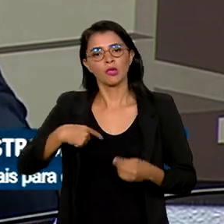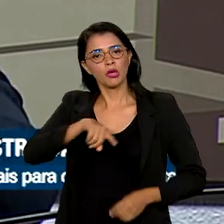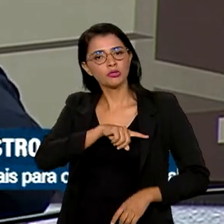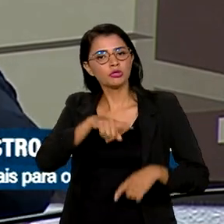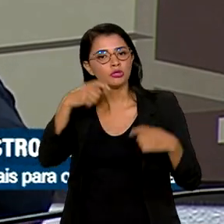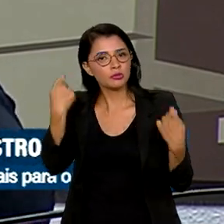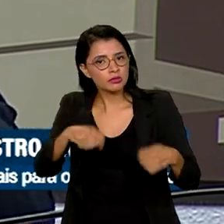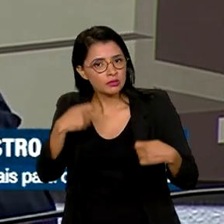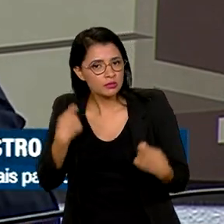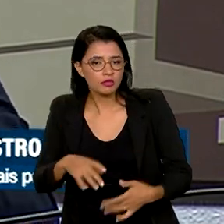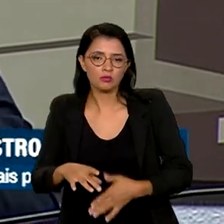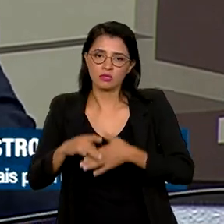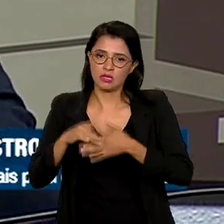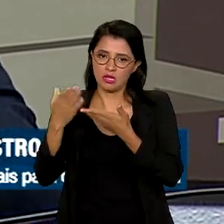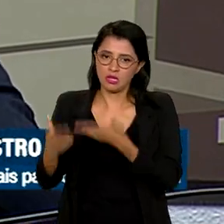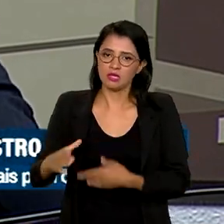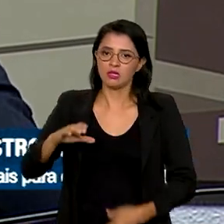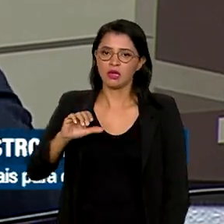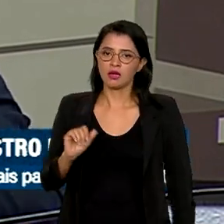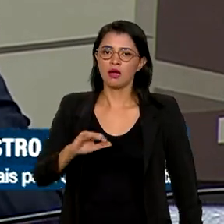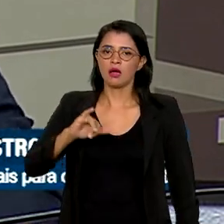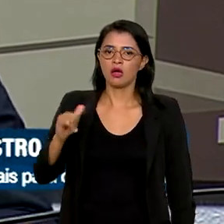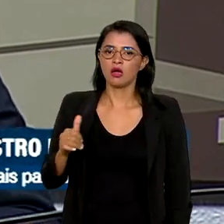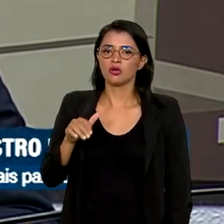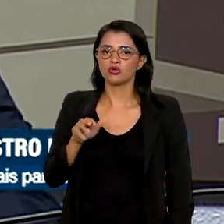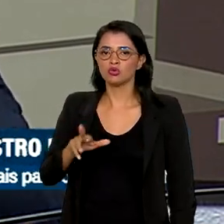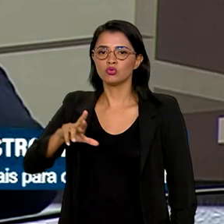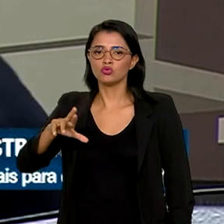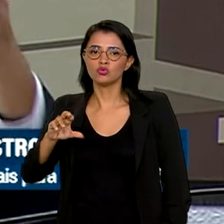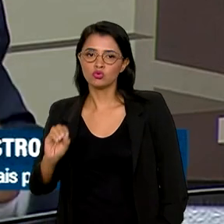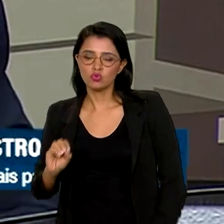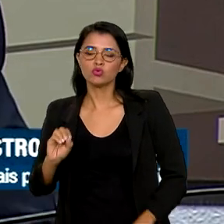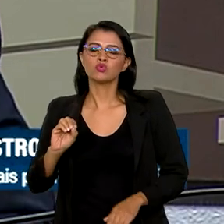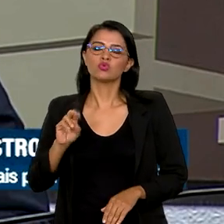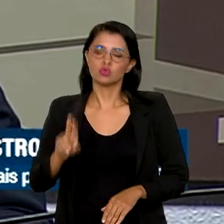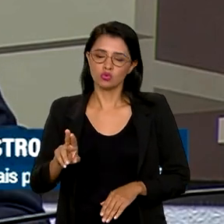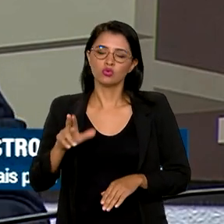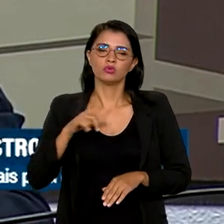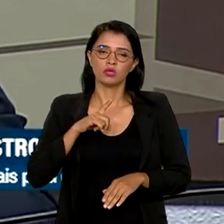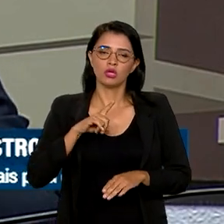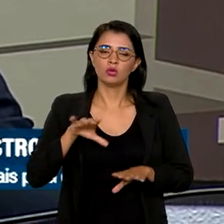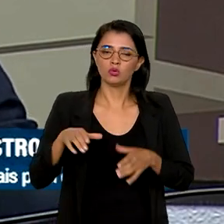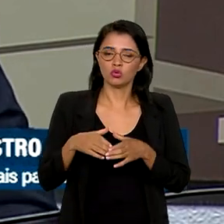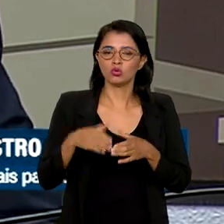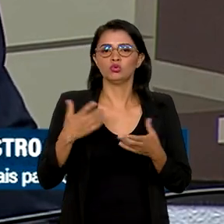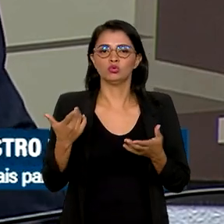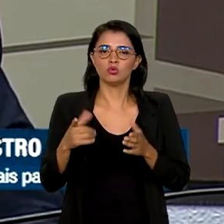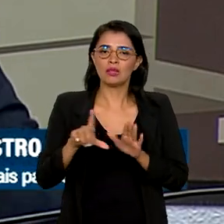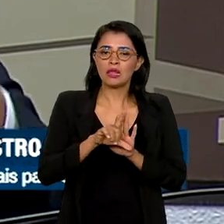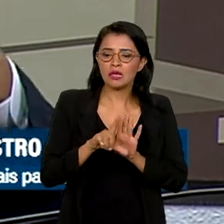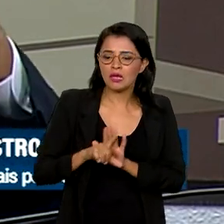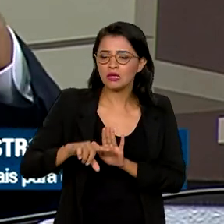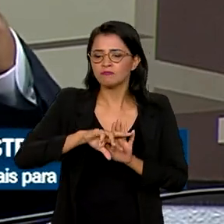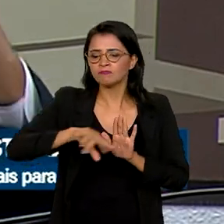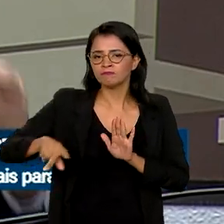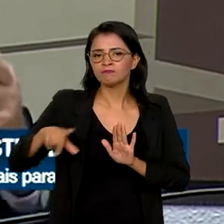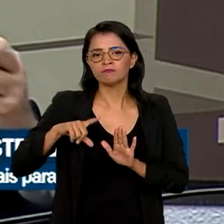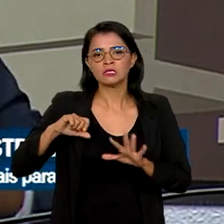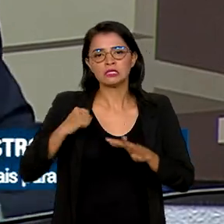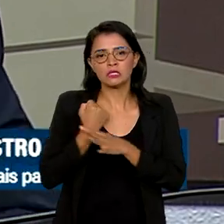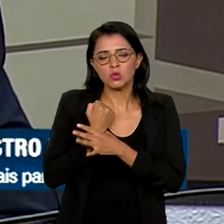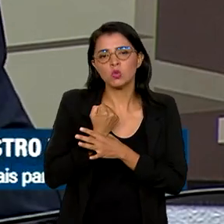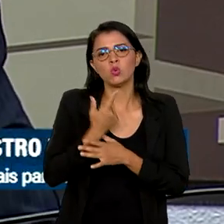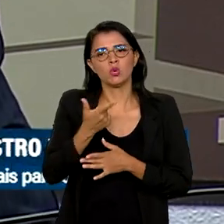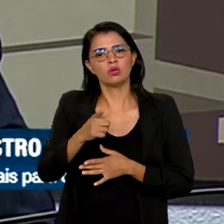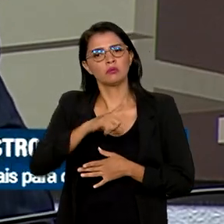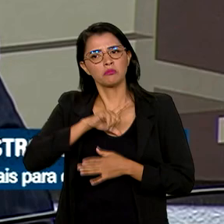Cajuru, termos um conjunto legislativo que assegure uma estrutura clara